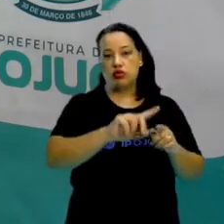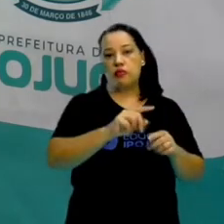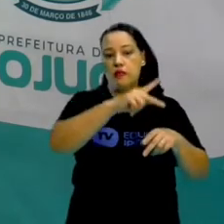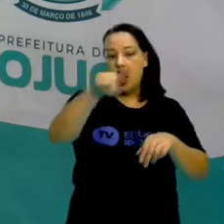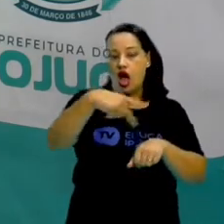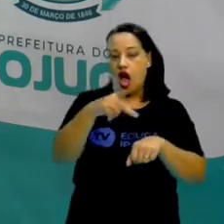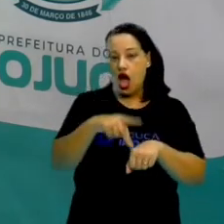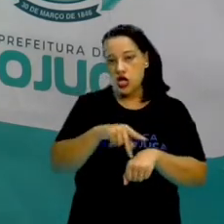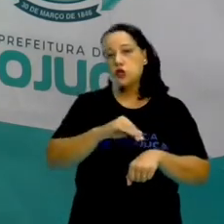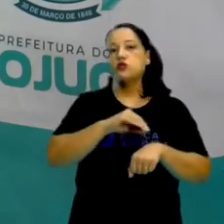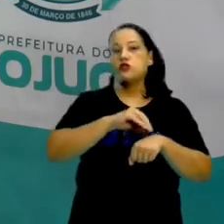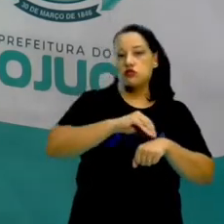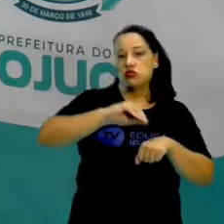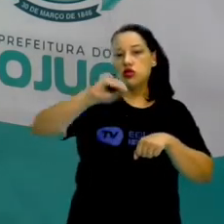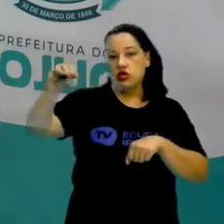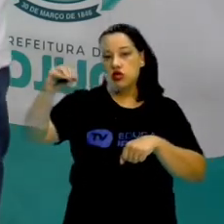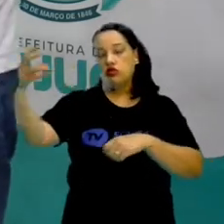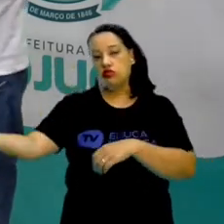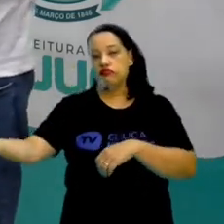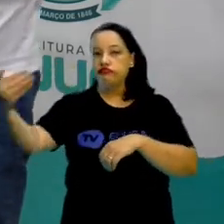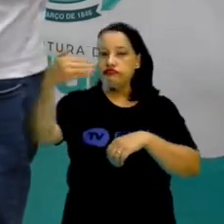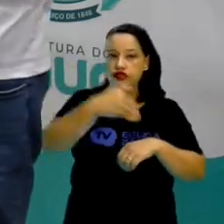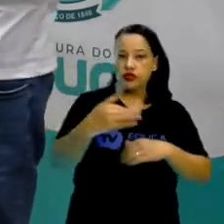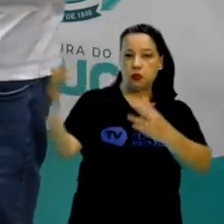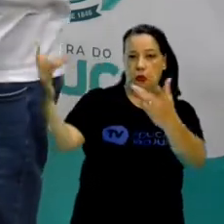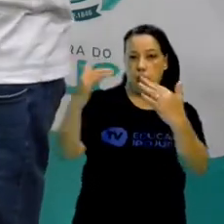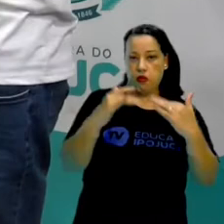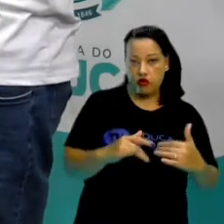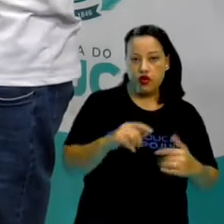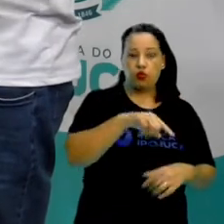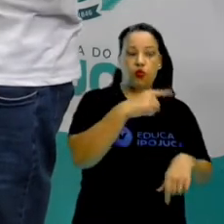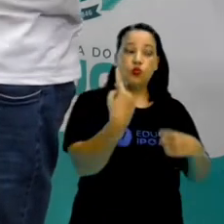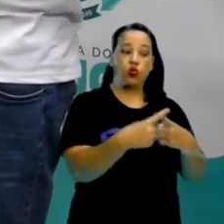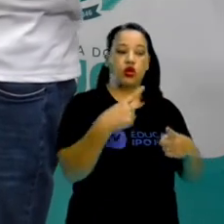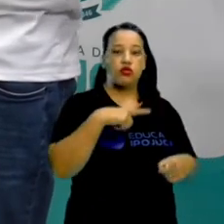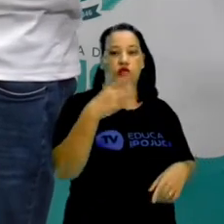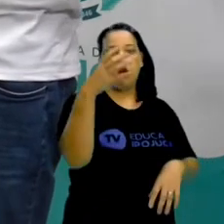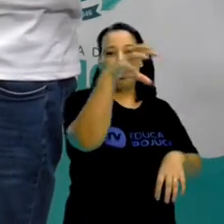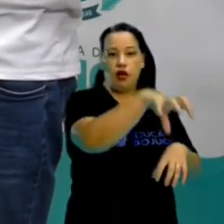cheguem aqui no nosso estado graças ao nosso porto, tá bem?